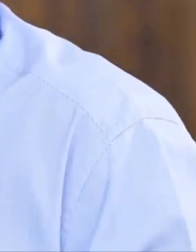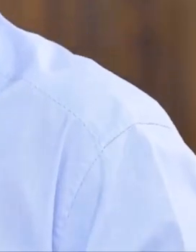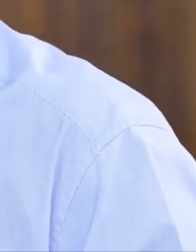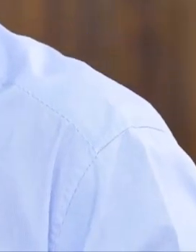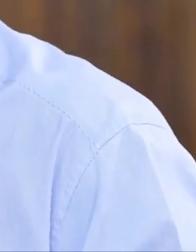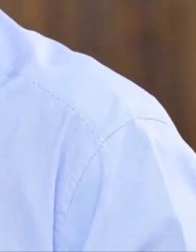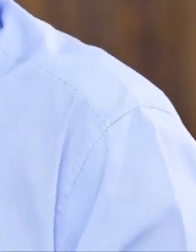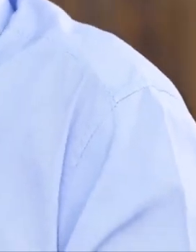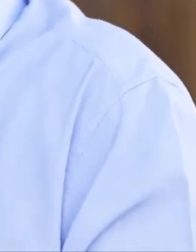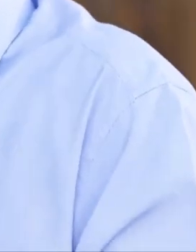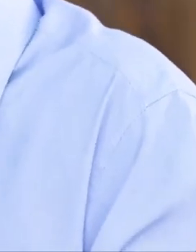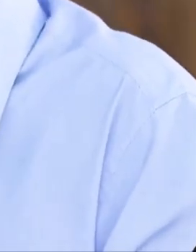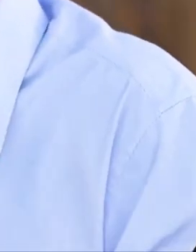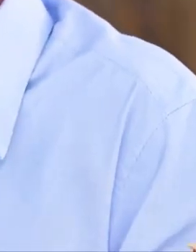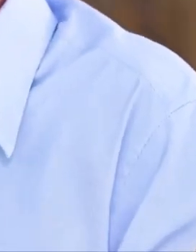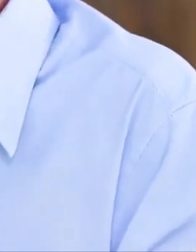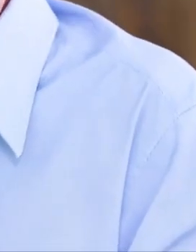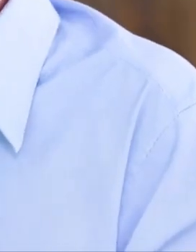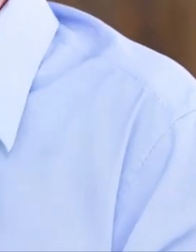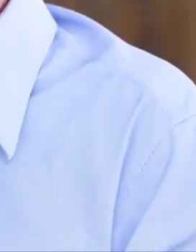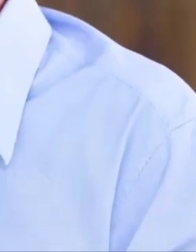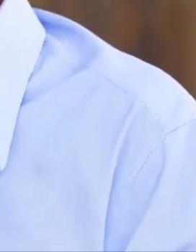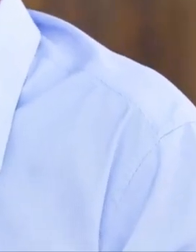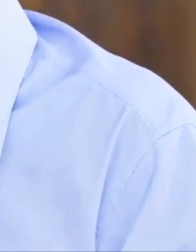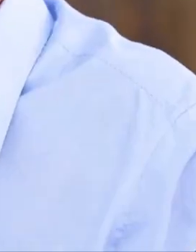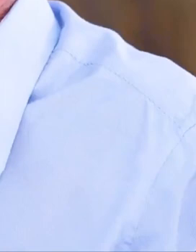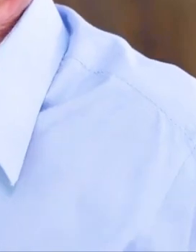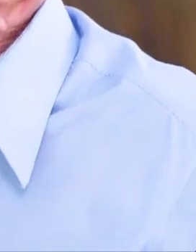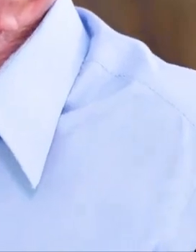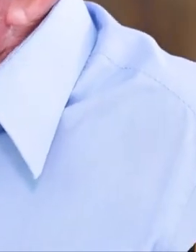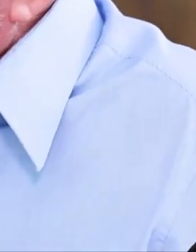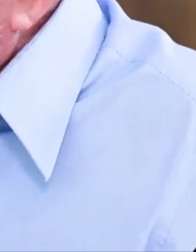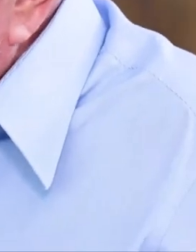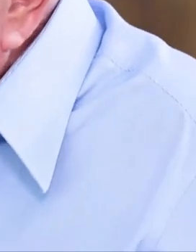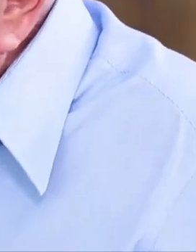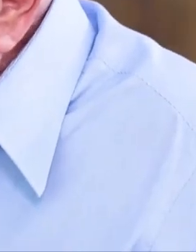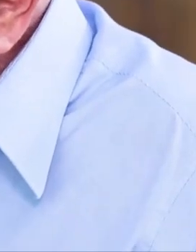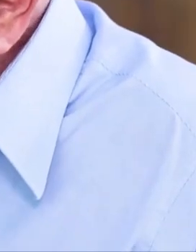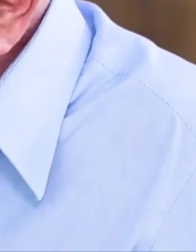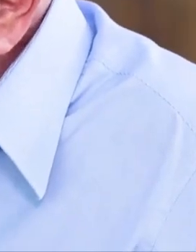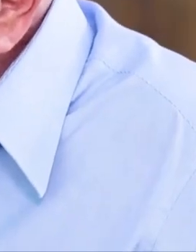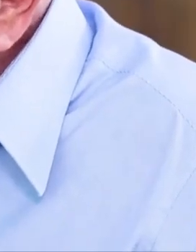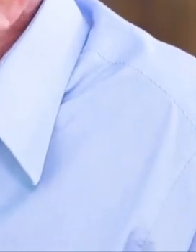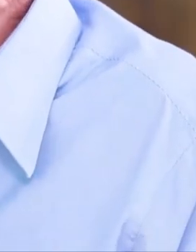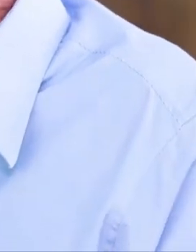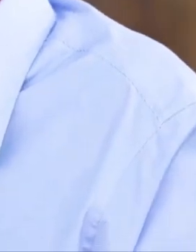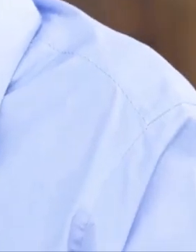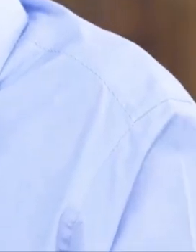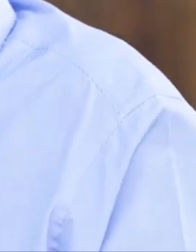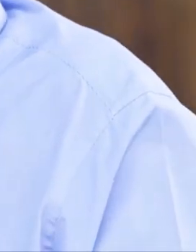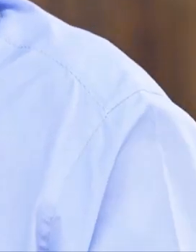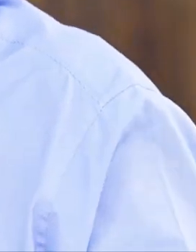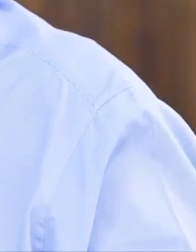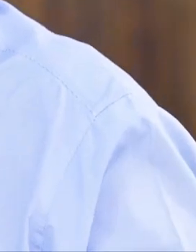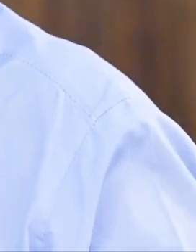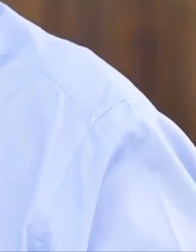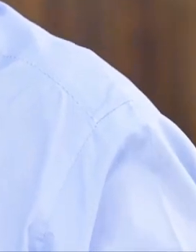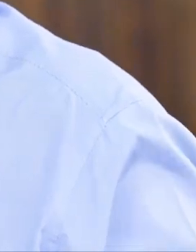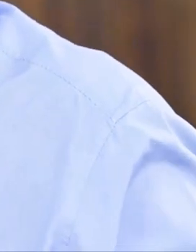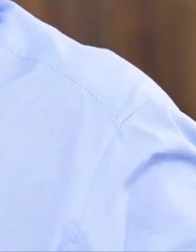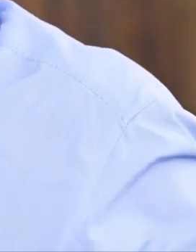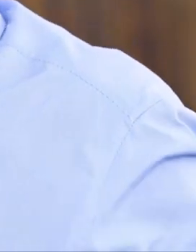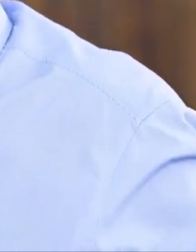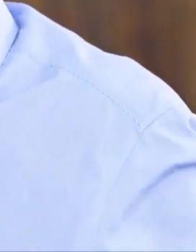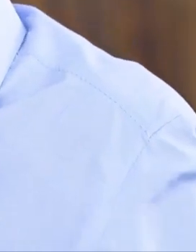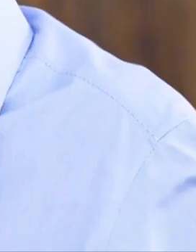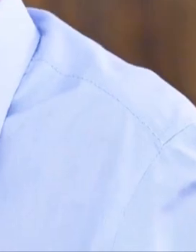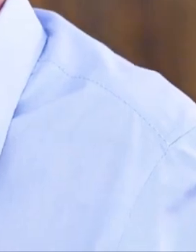se sintam contempladas pelo governo. Esse país vai voltar a crescer e a gente vai voltar a ter o direito